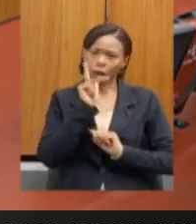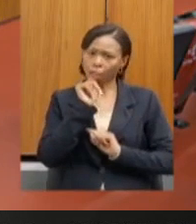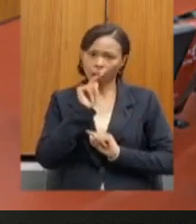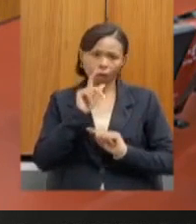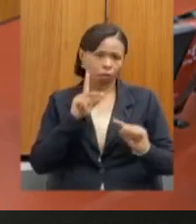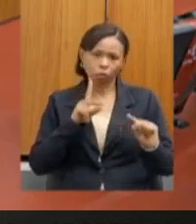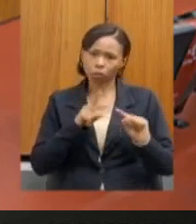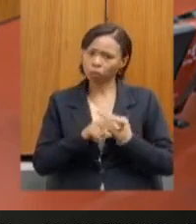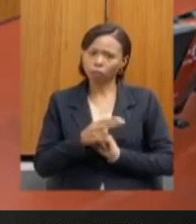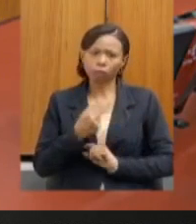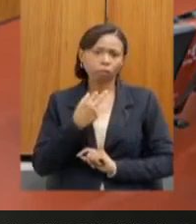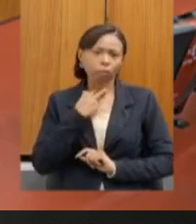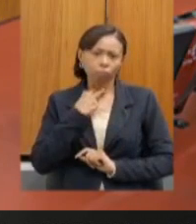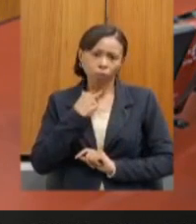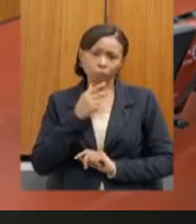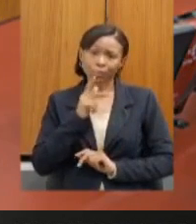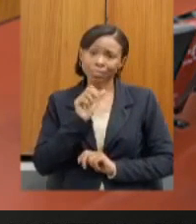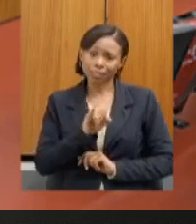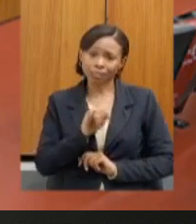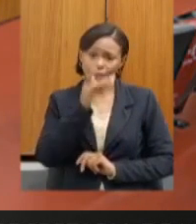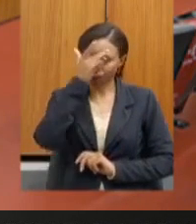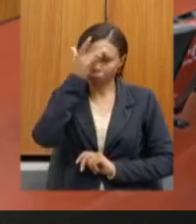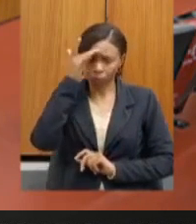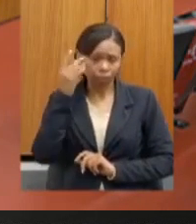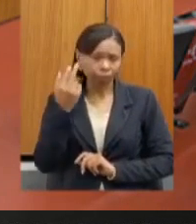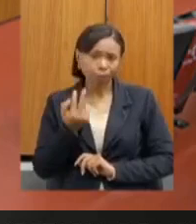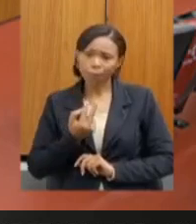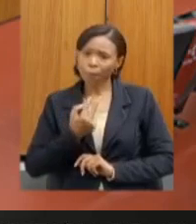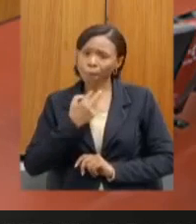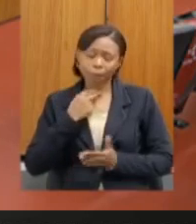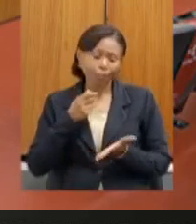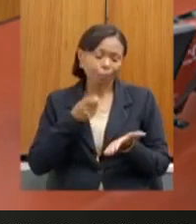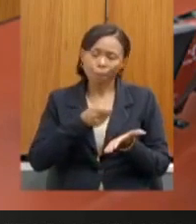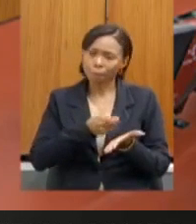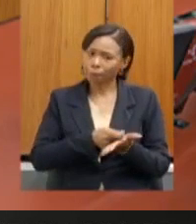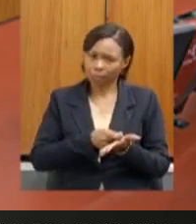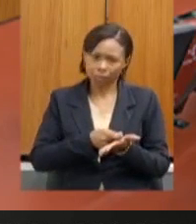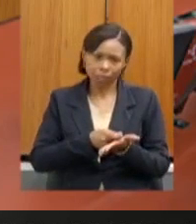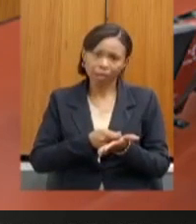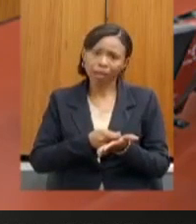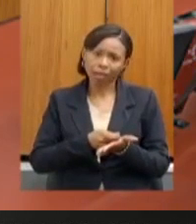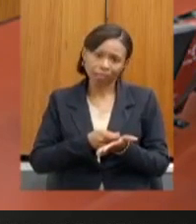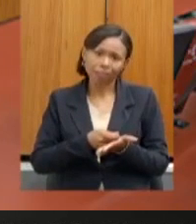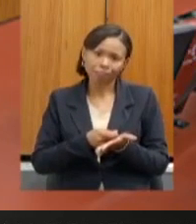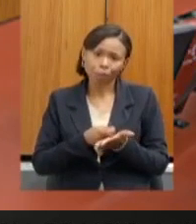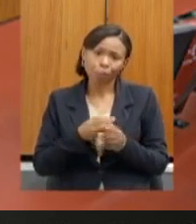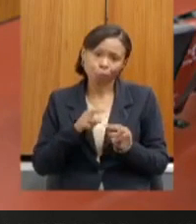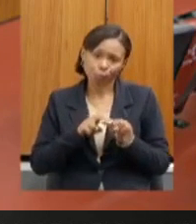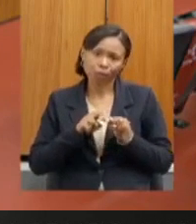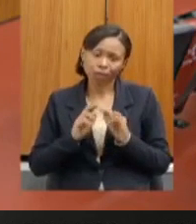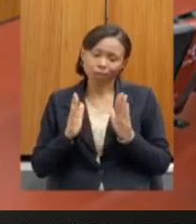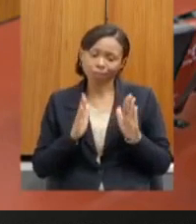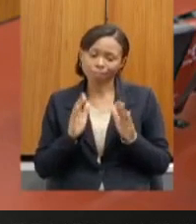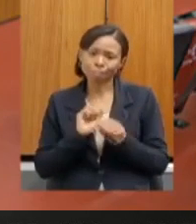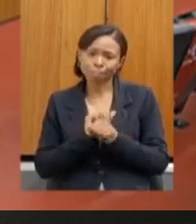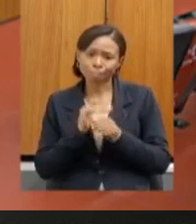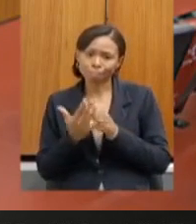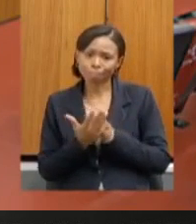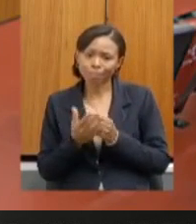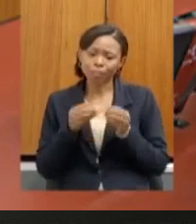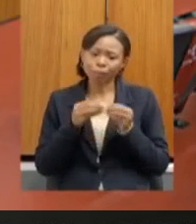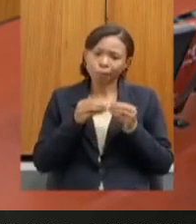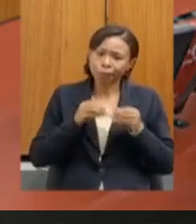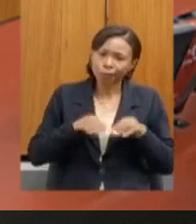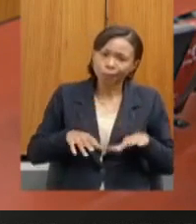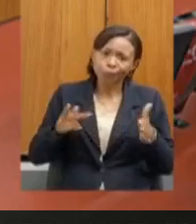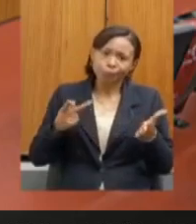pessoas que não tivessem capacidade de pagar a sua tarifa nesse momento em função de todo o impacto econômico que a